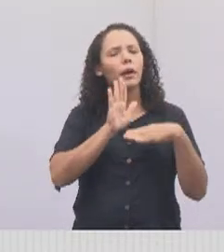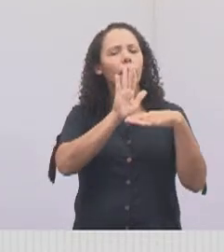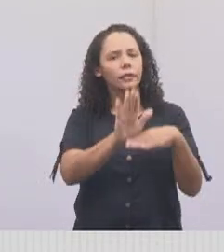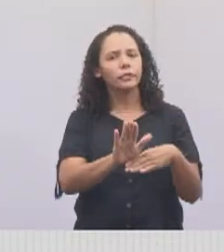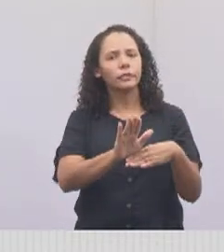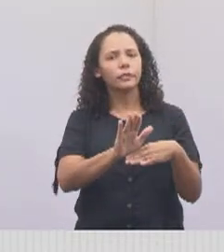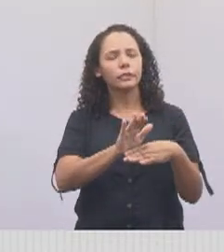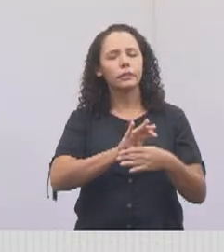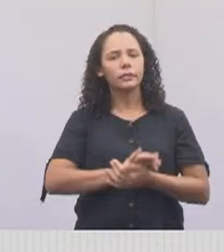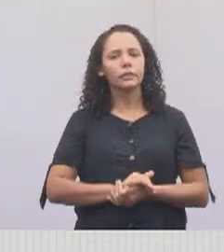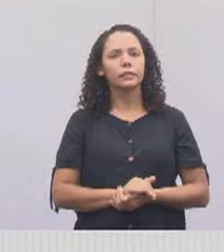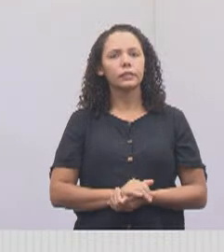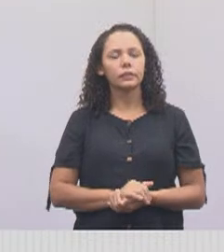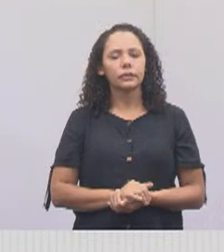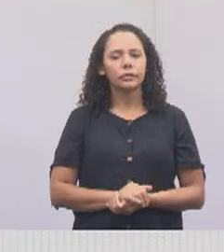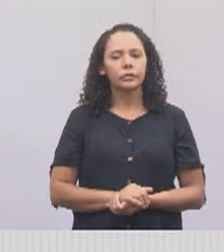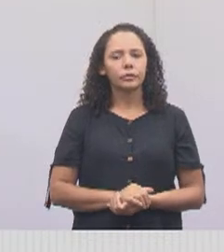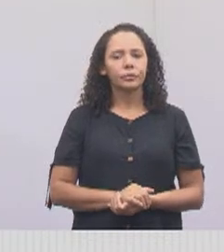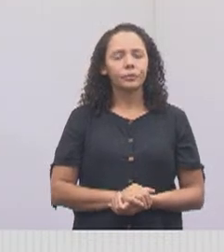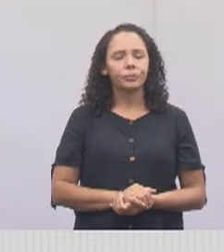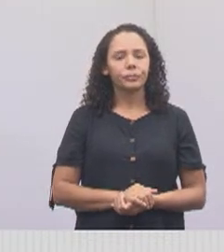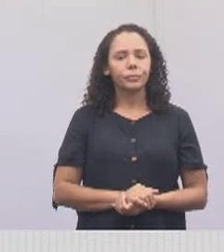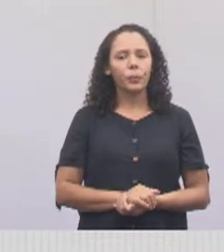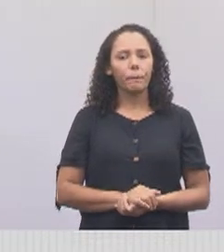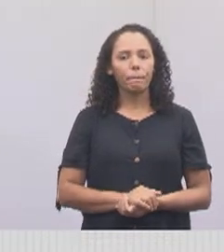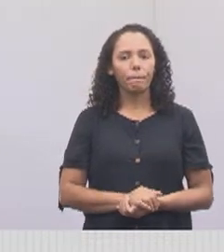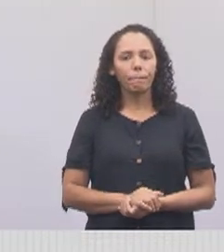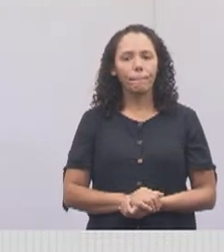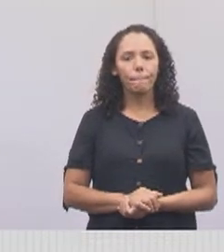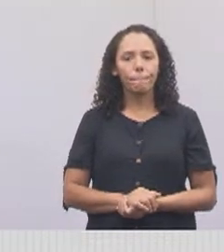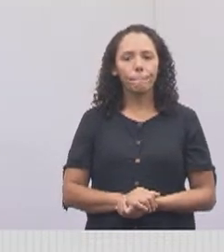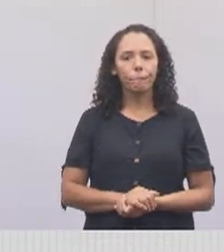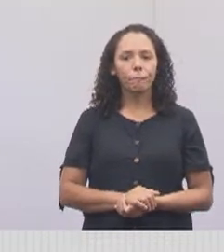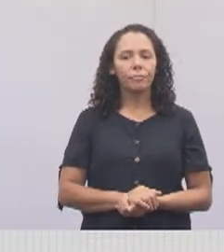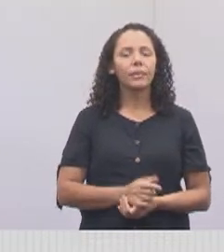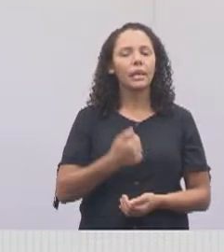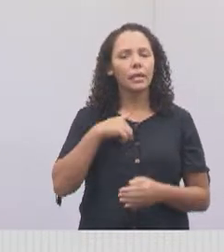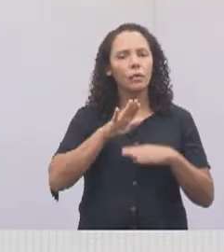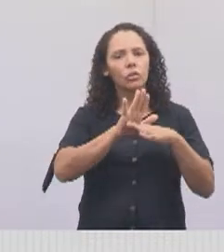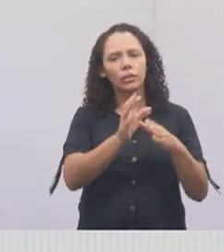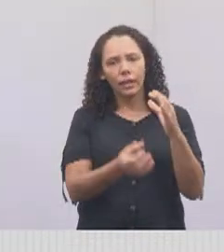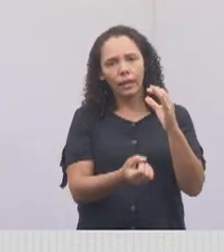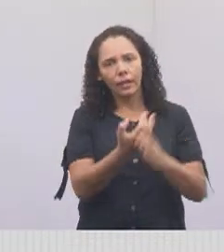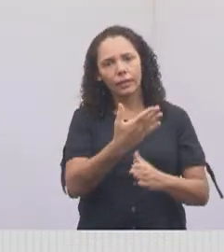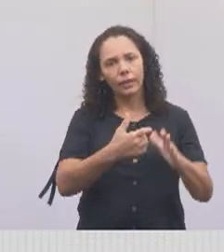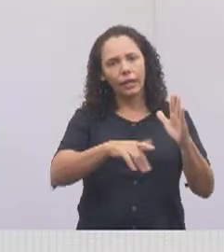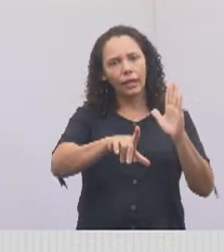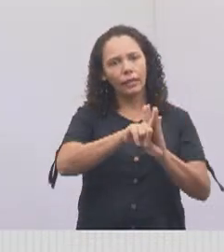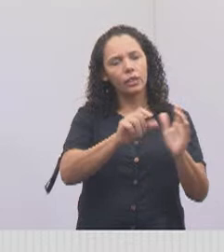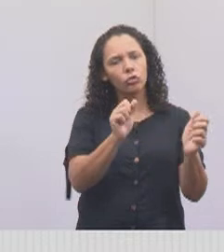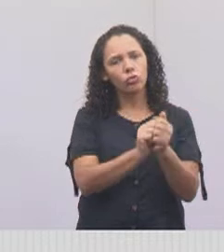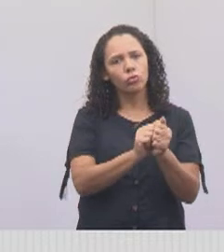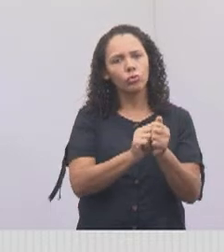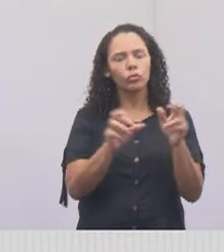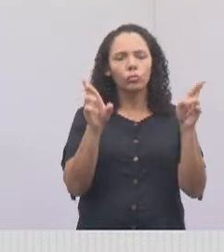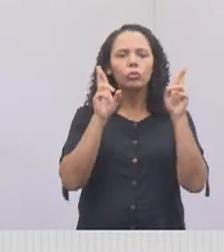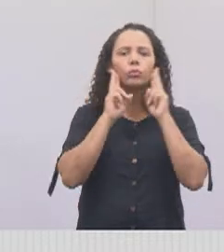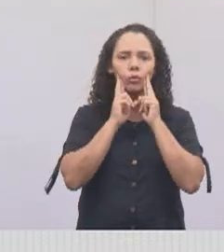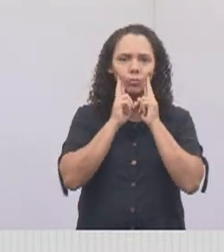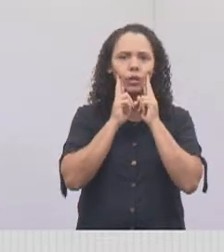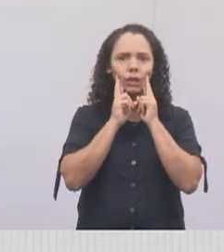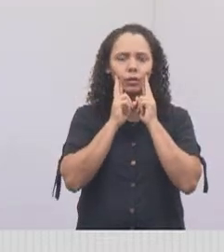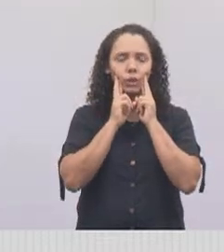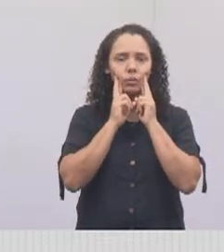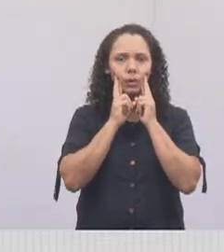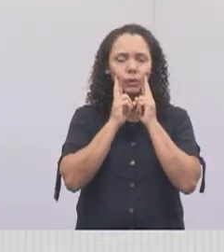gente? Co-autora, obrigada. Eu sou co-autora, junto com o vereador Roberto, que foi vereador,